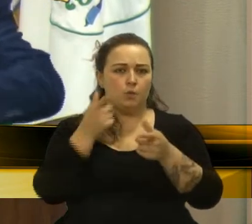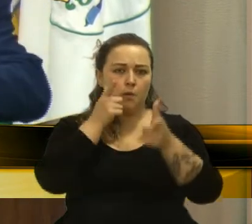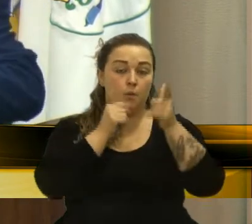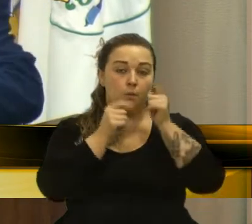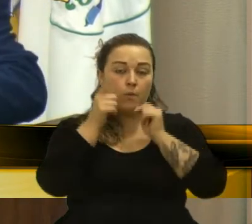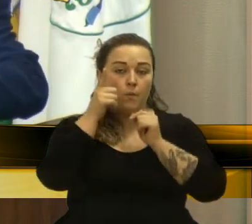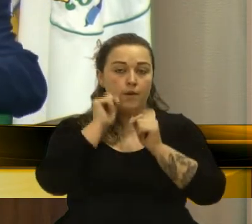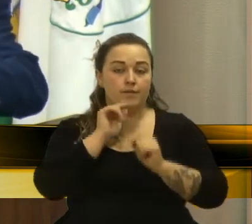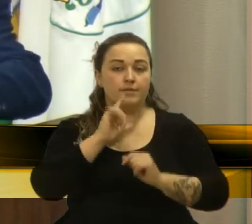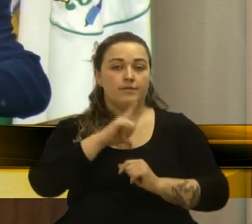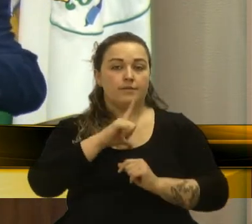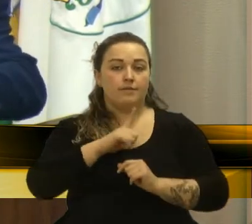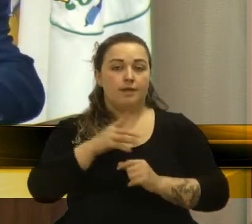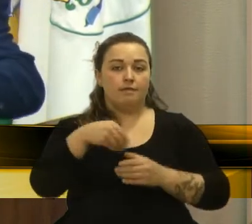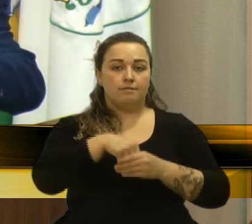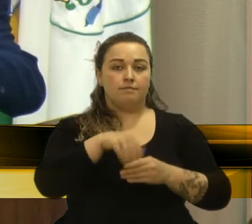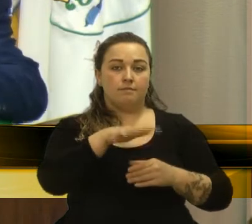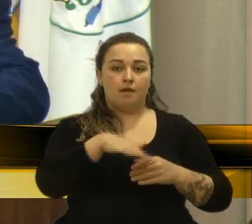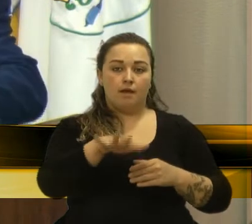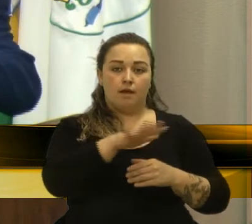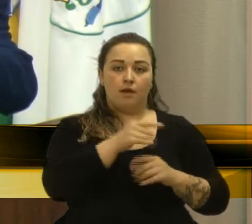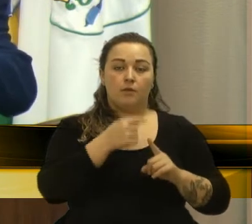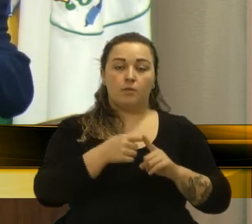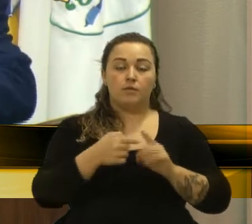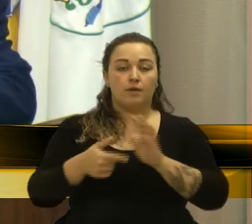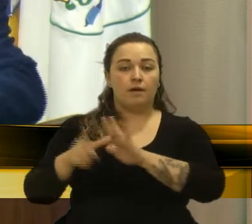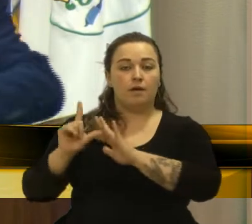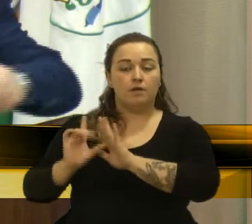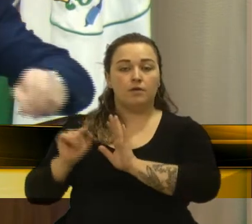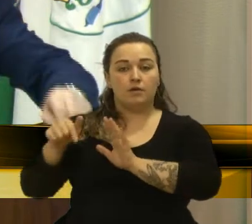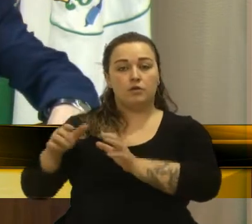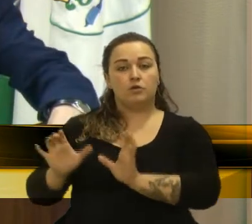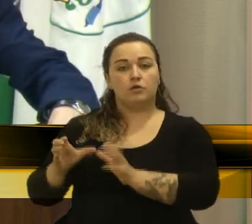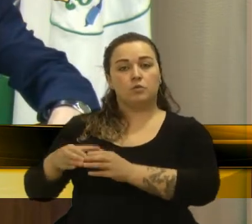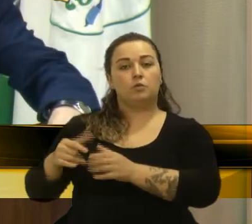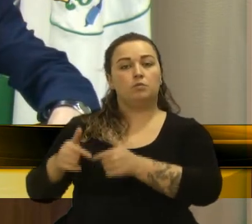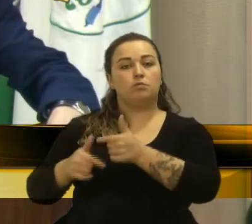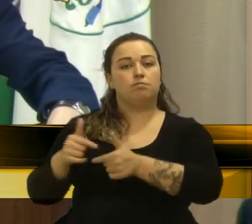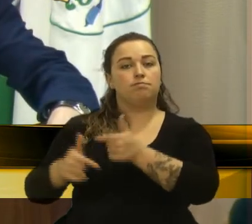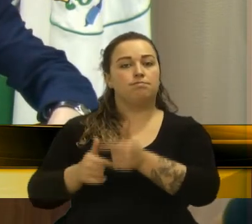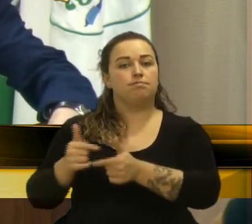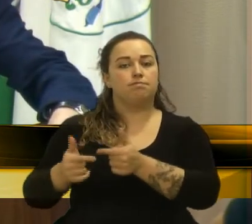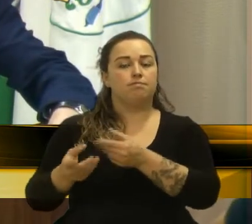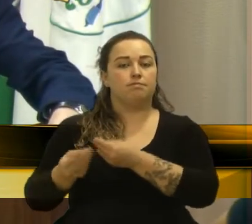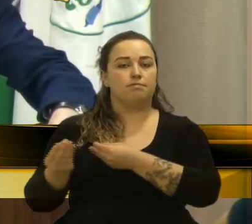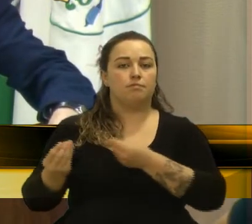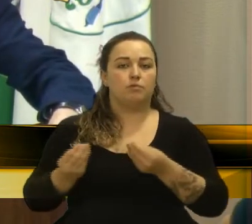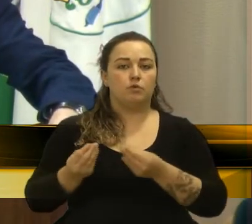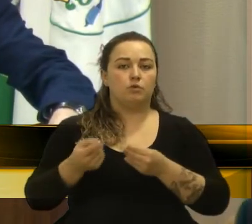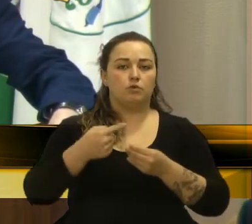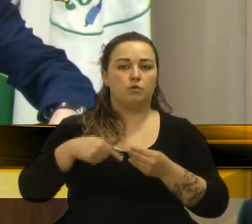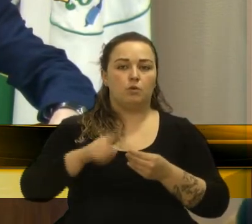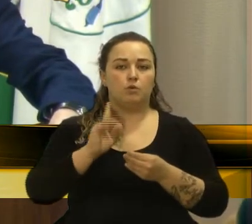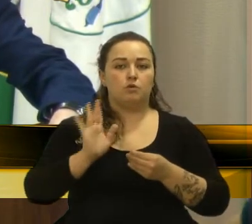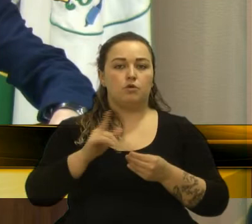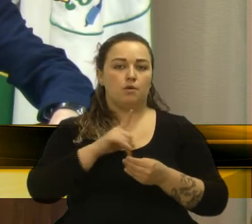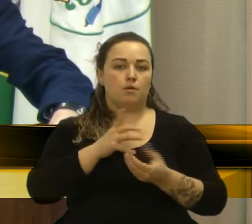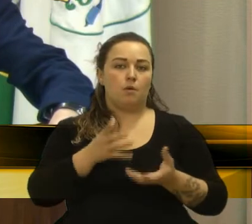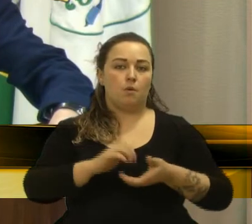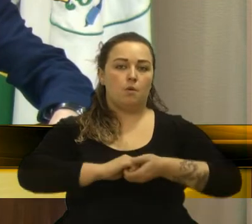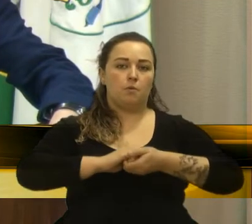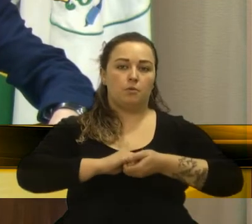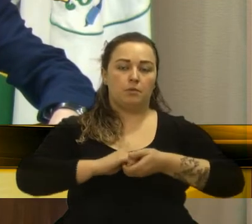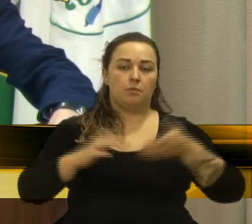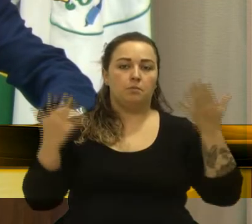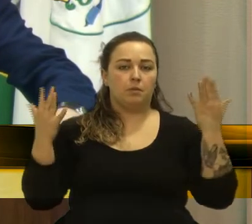tem nesse segmento foi fruto do trabalho dessa frente parlamentar, a quem a gente já quer cumprimentar e